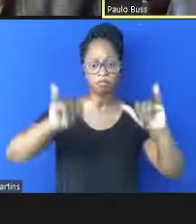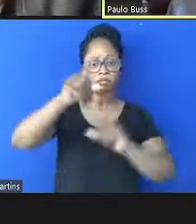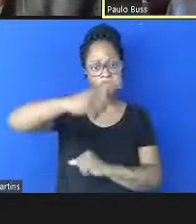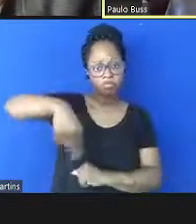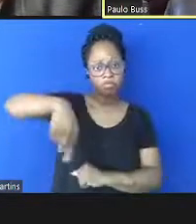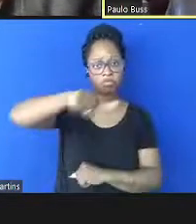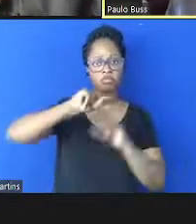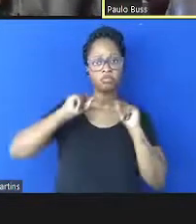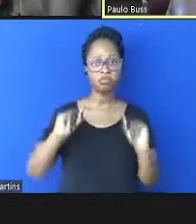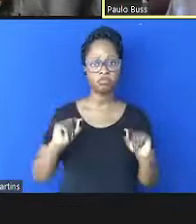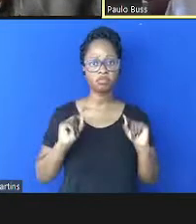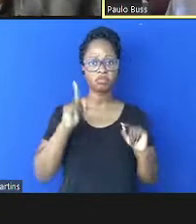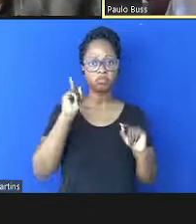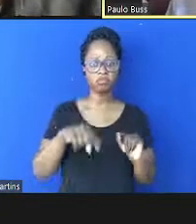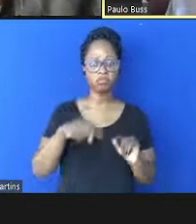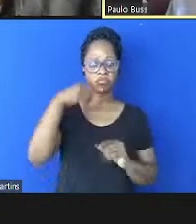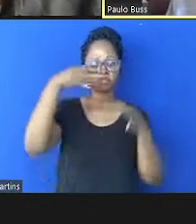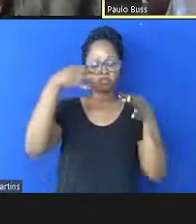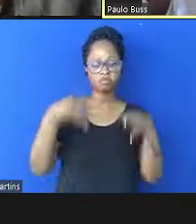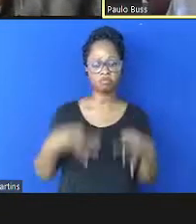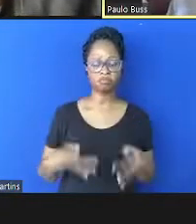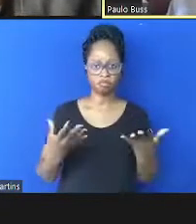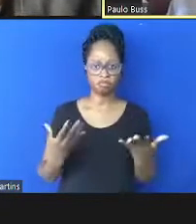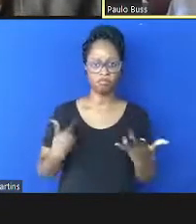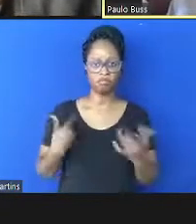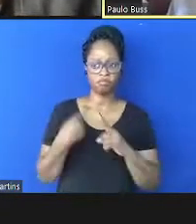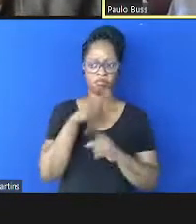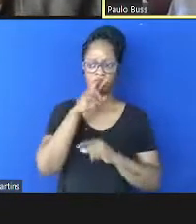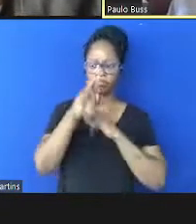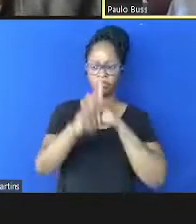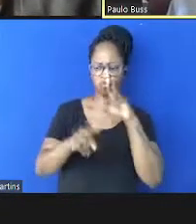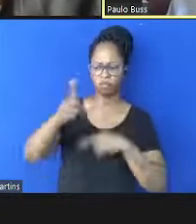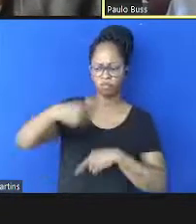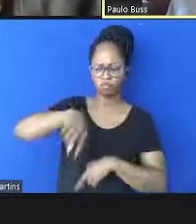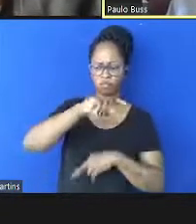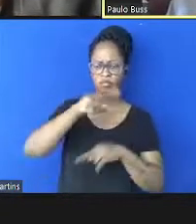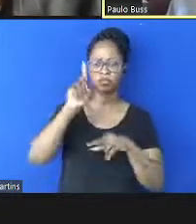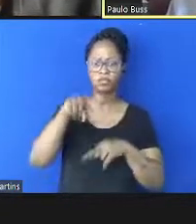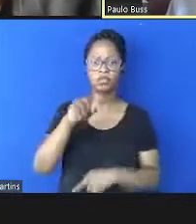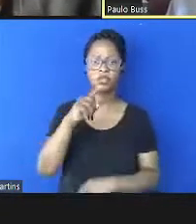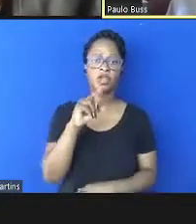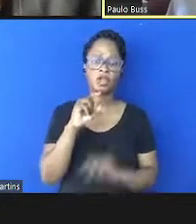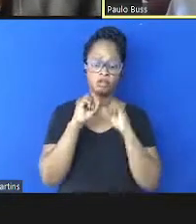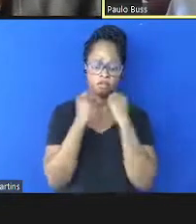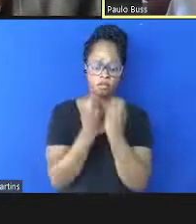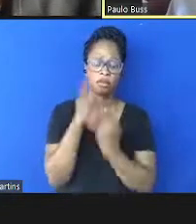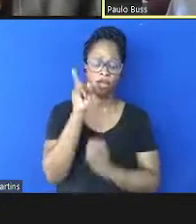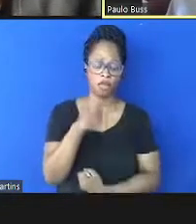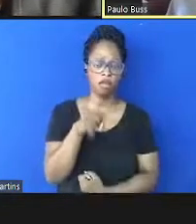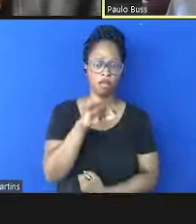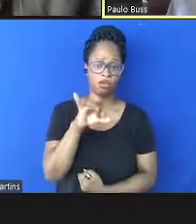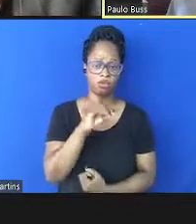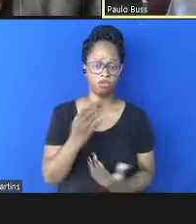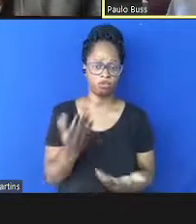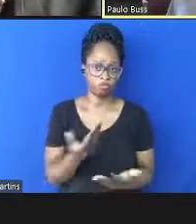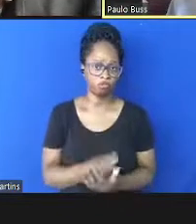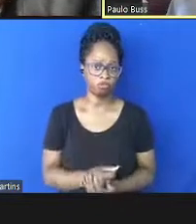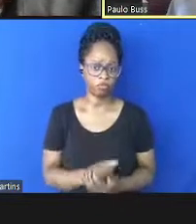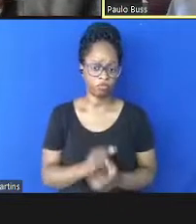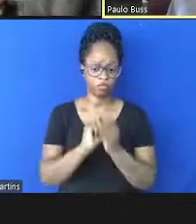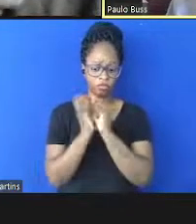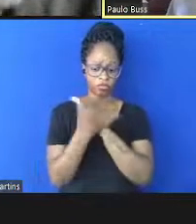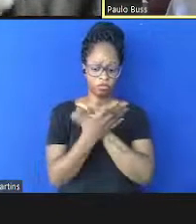convicção de que a resposta ao nosso seminário é isso, a Covid-19